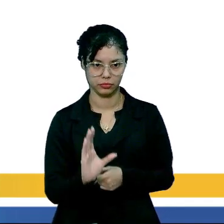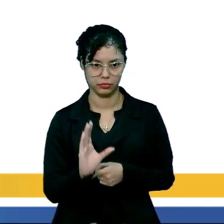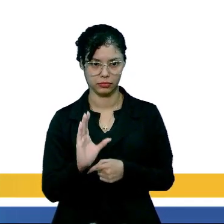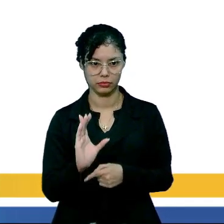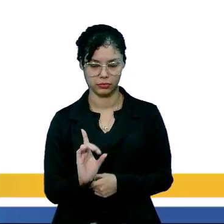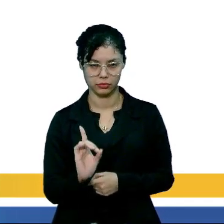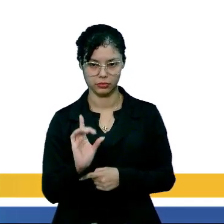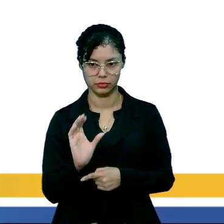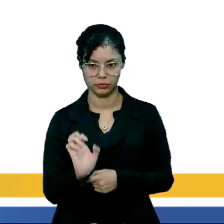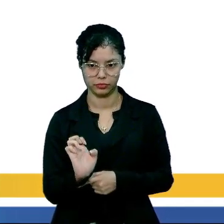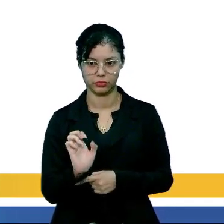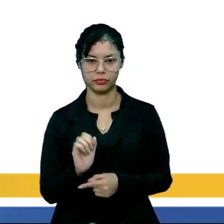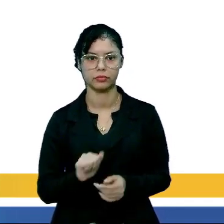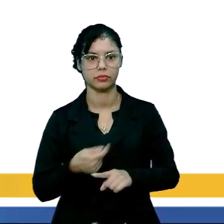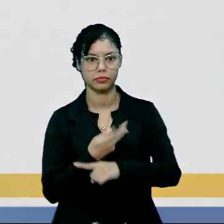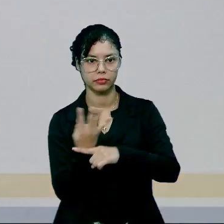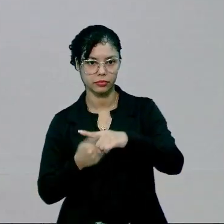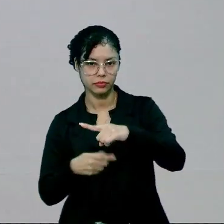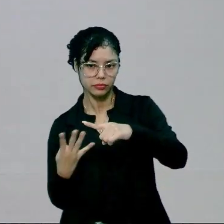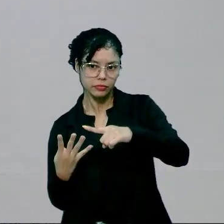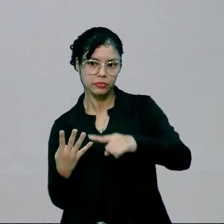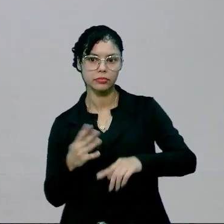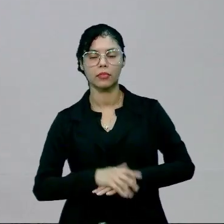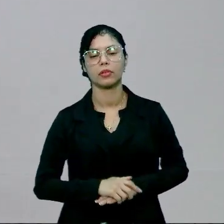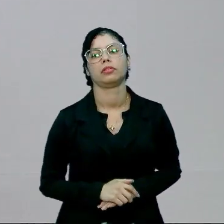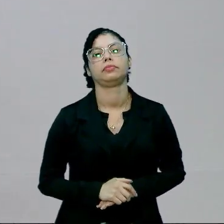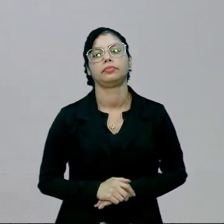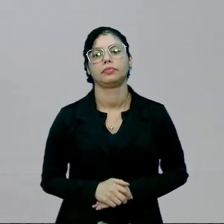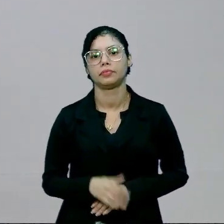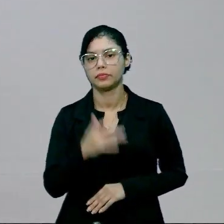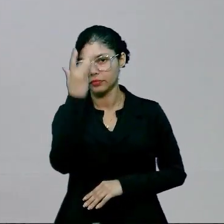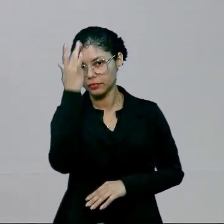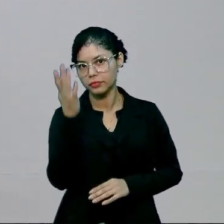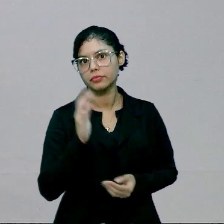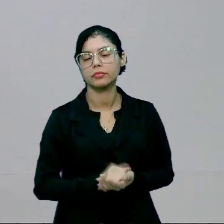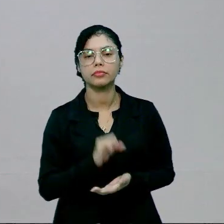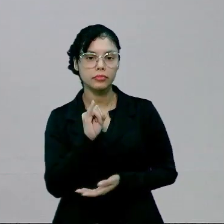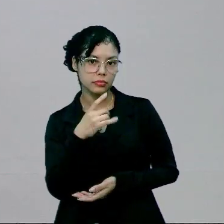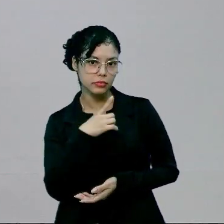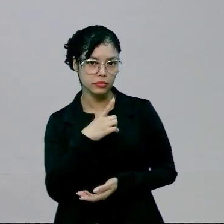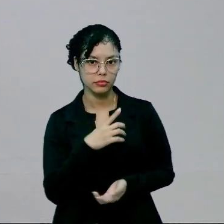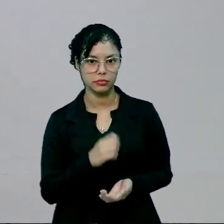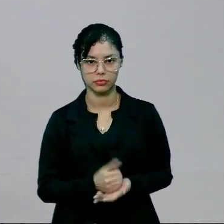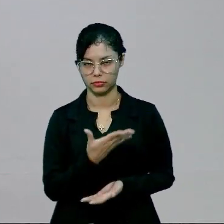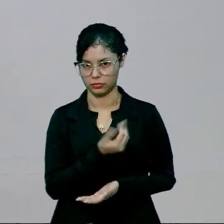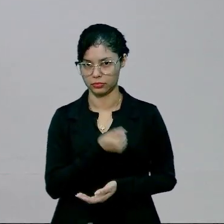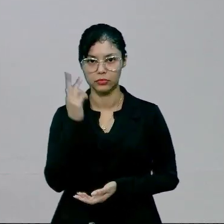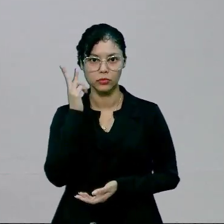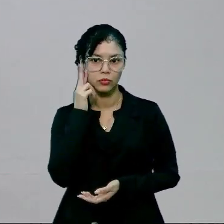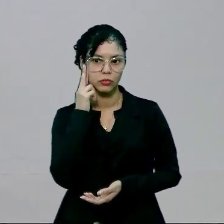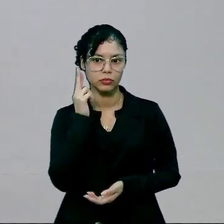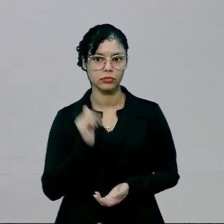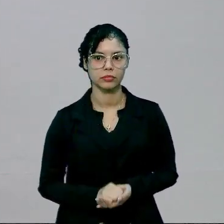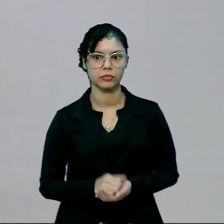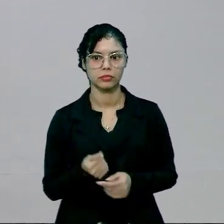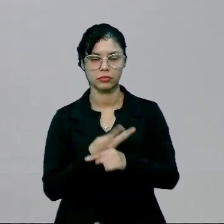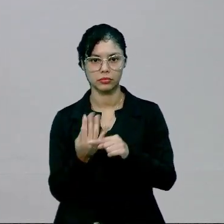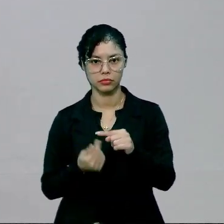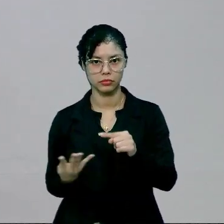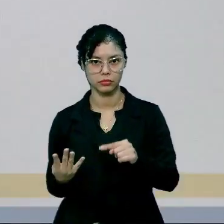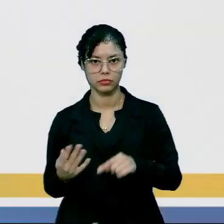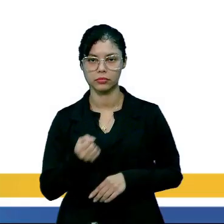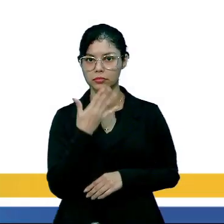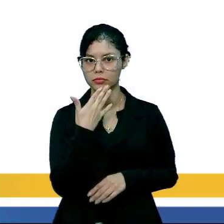aí, tá? Fração. Então, seria fácil se a gente tivesse um número normal, mas nós vamos ter uma fração,